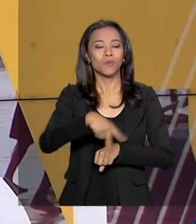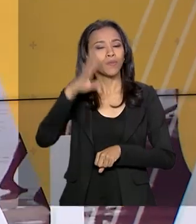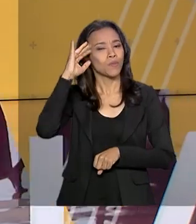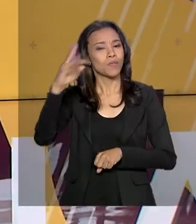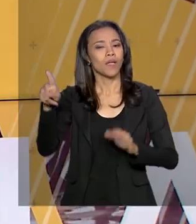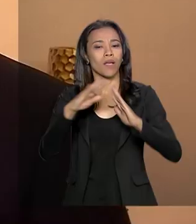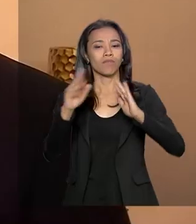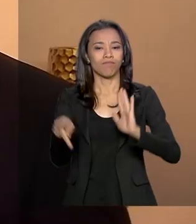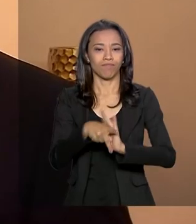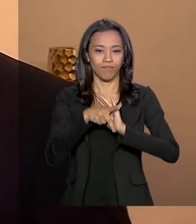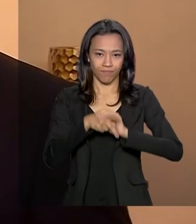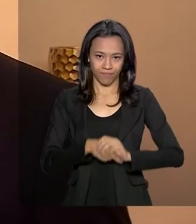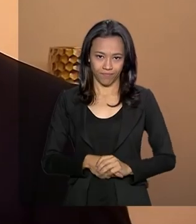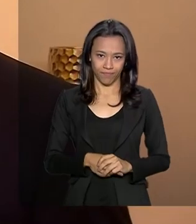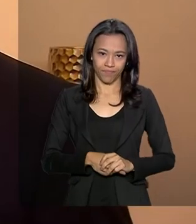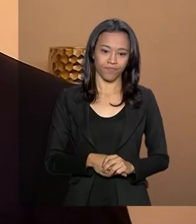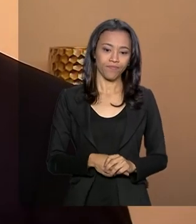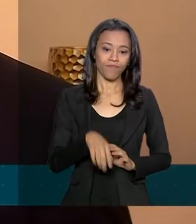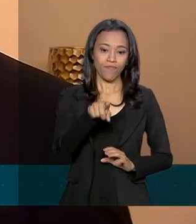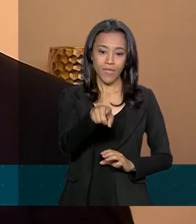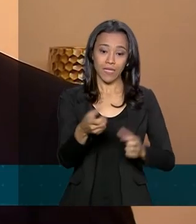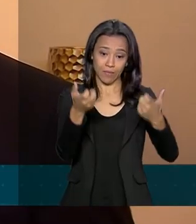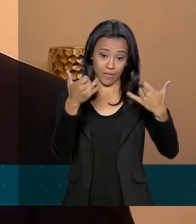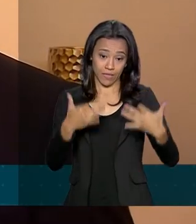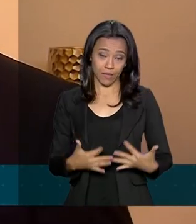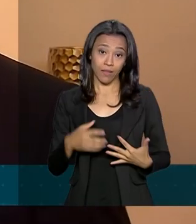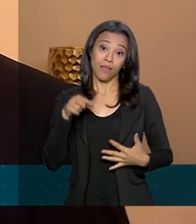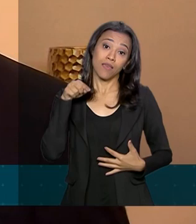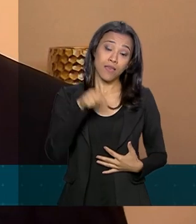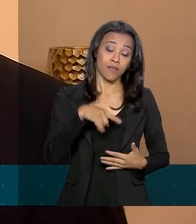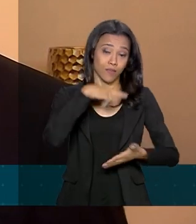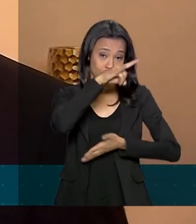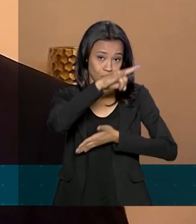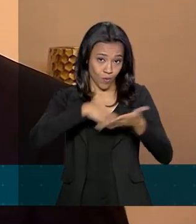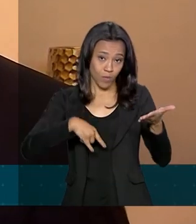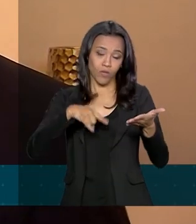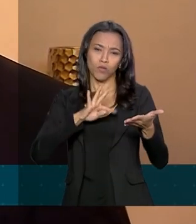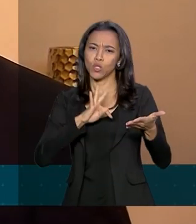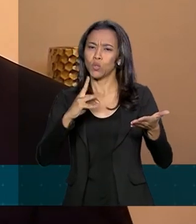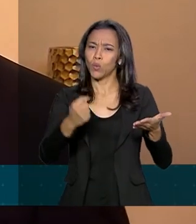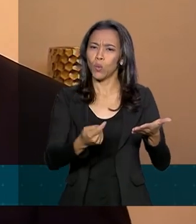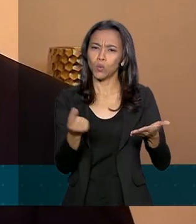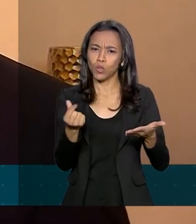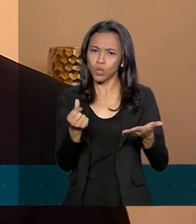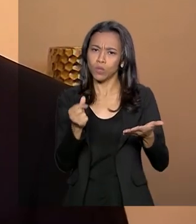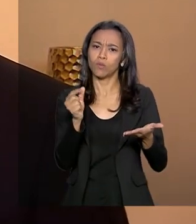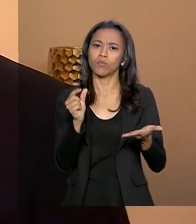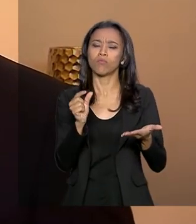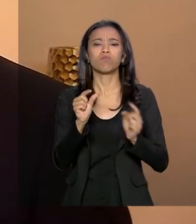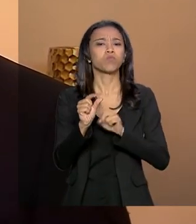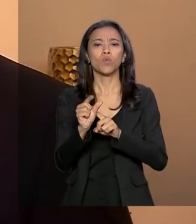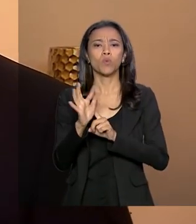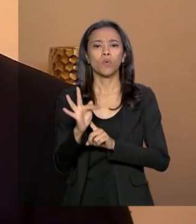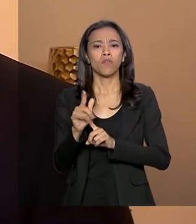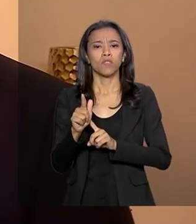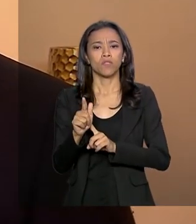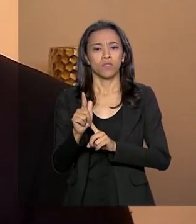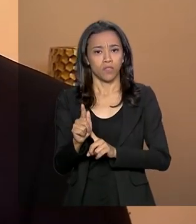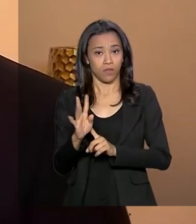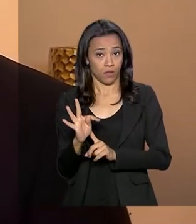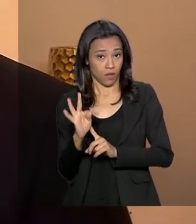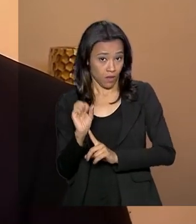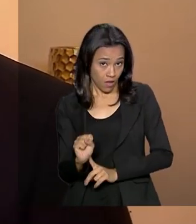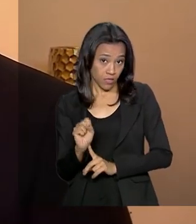própria. Essa portaria permite que todos os recursos do FGTS, que estão os remanescentes do FGTS para a